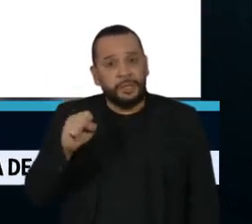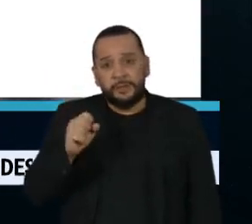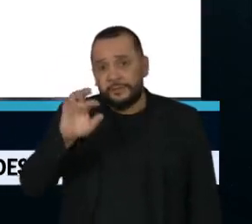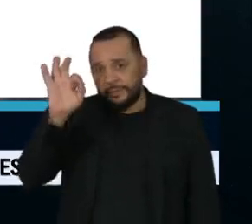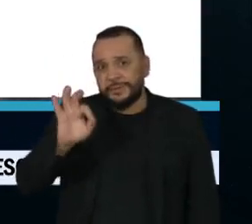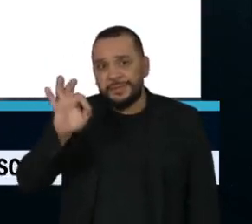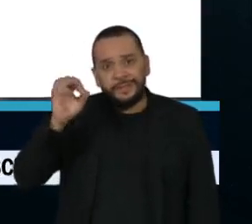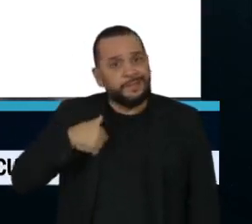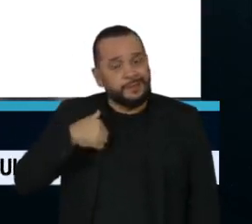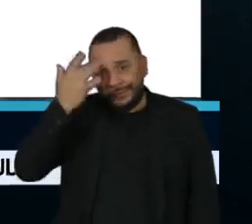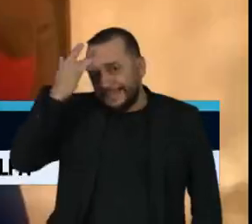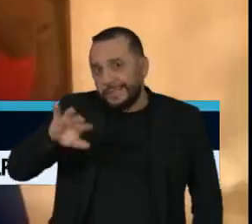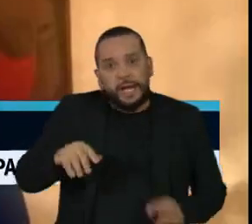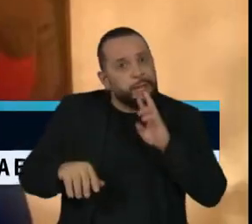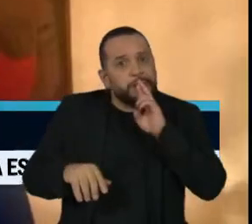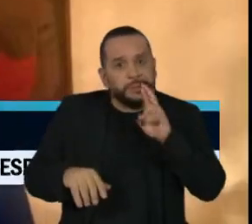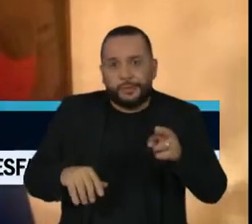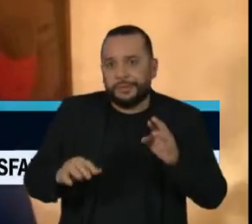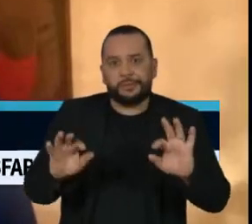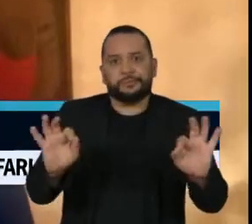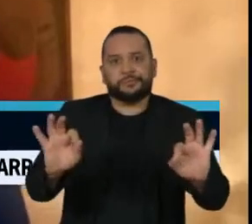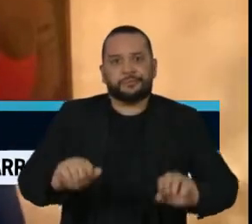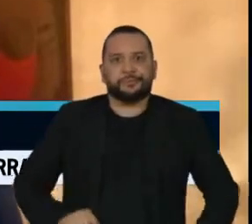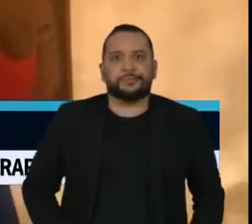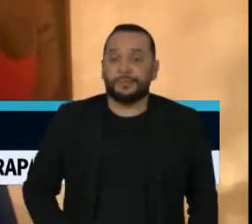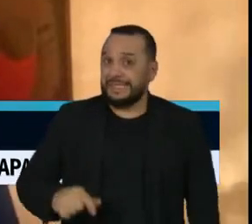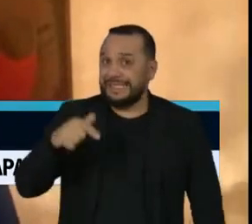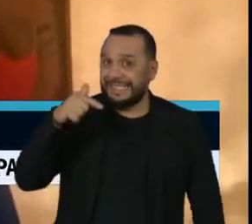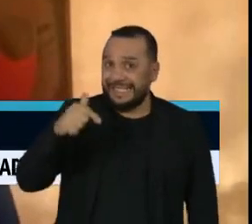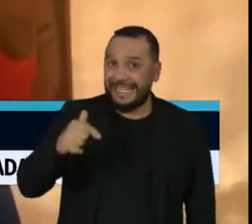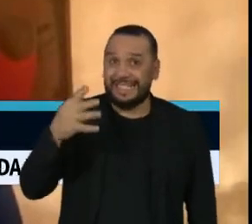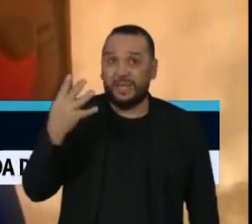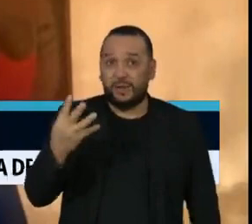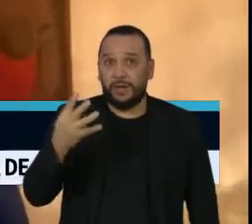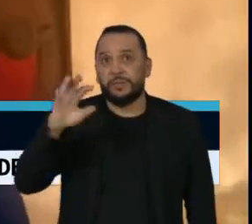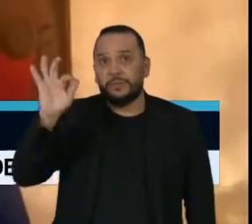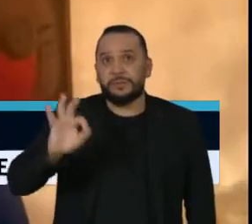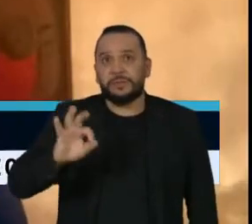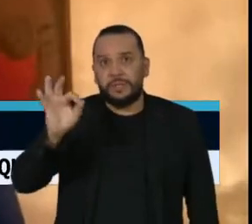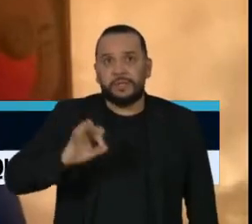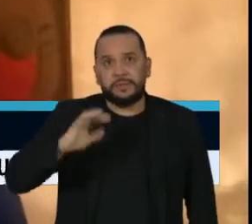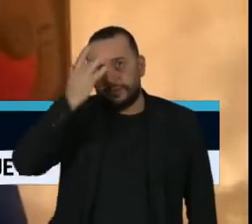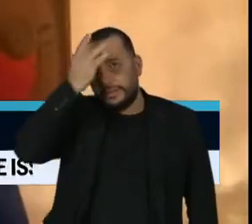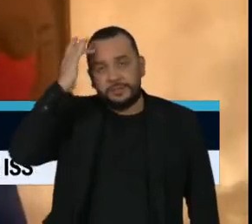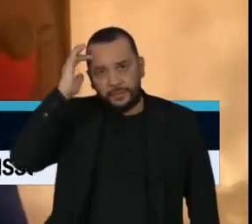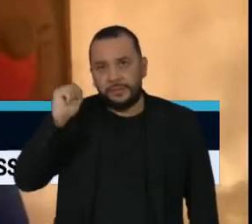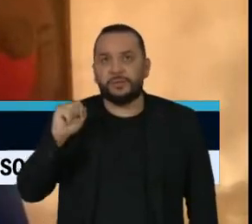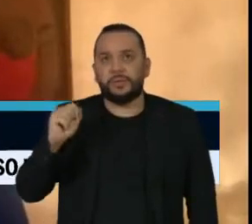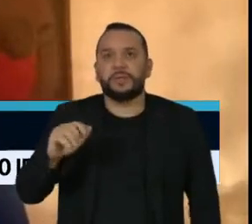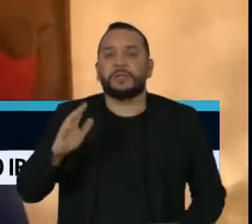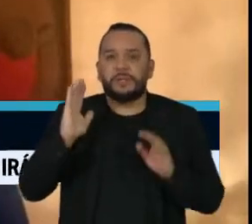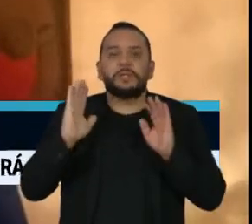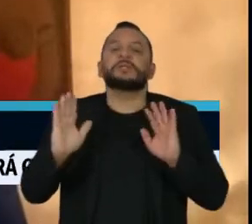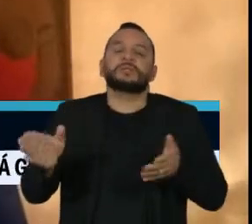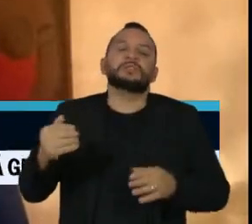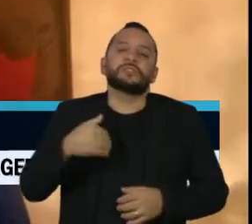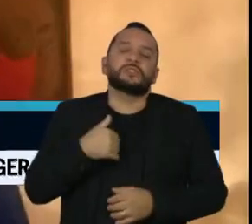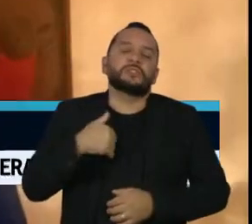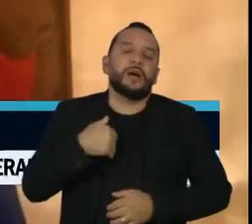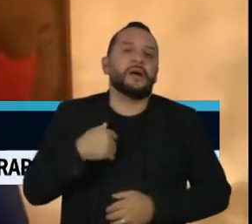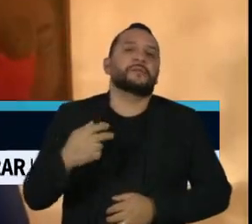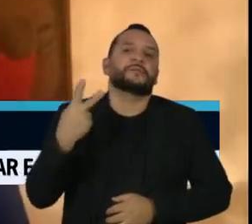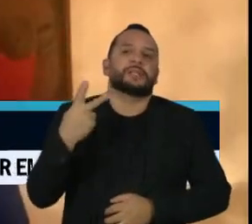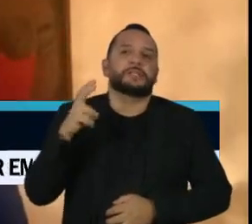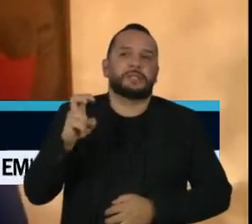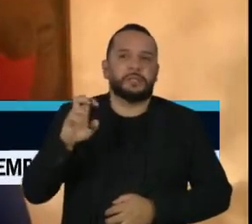sabem ou não responderam. 74% dos eleitores, praticamente três quartos deles, já